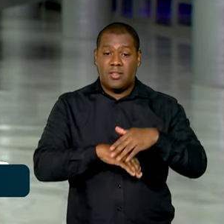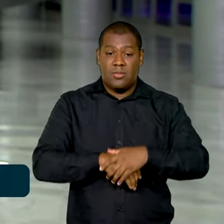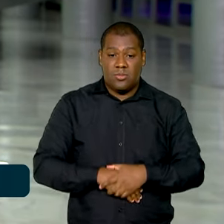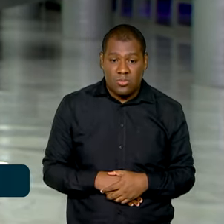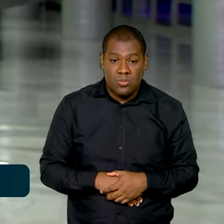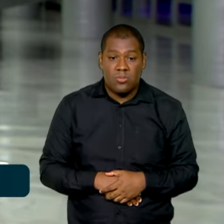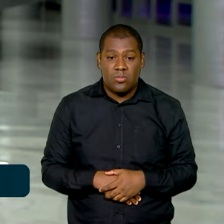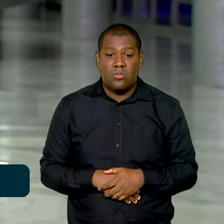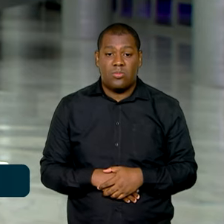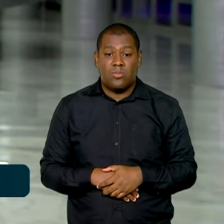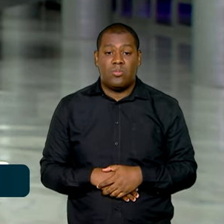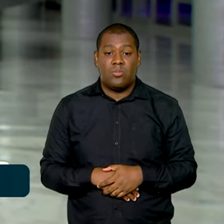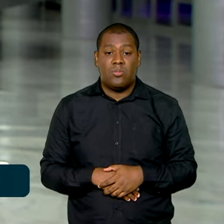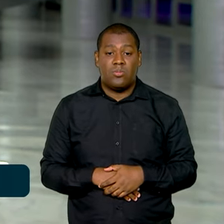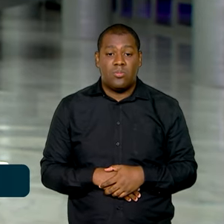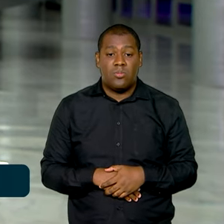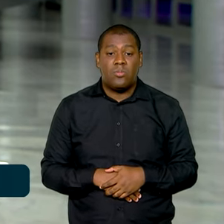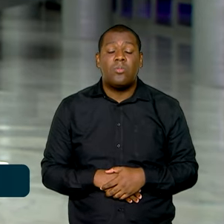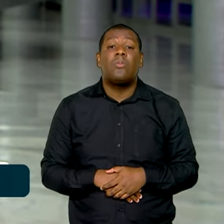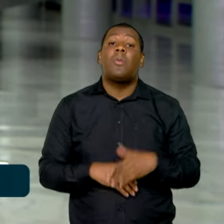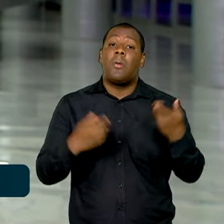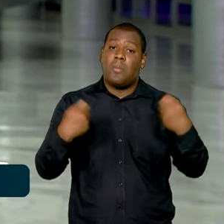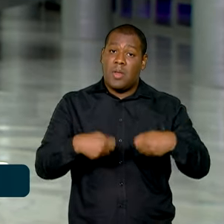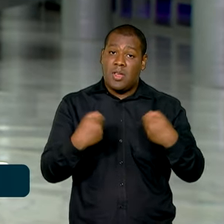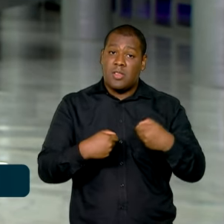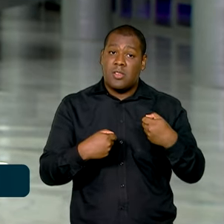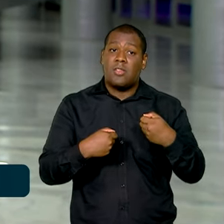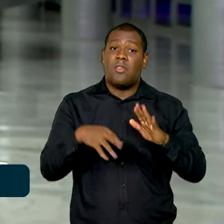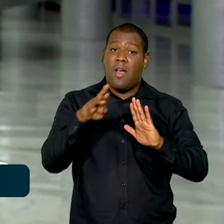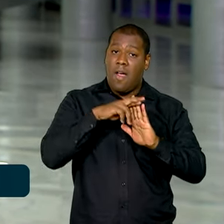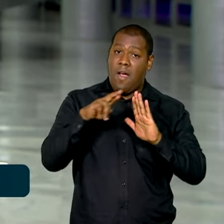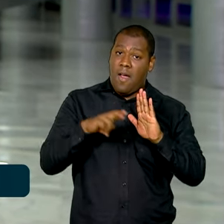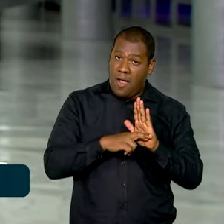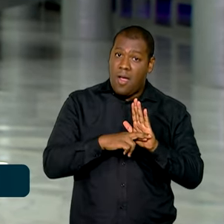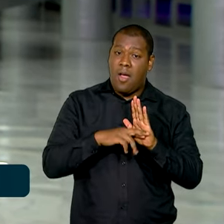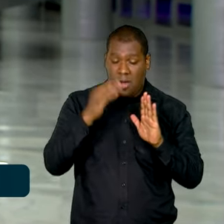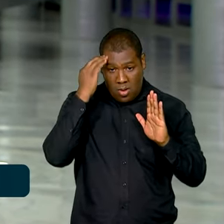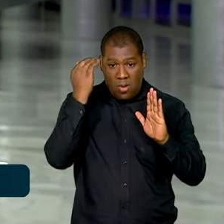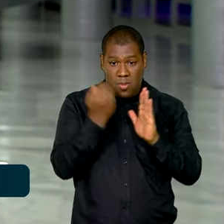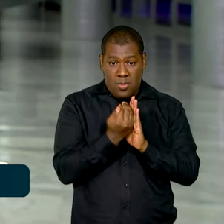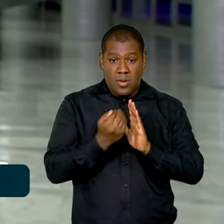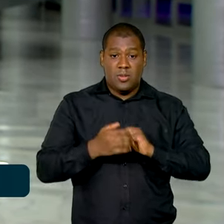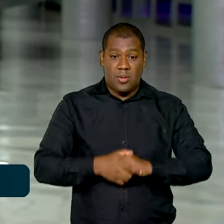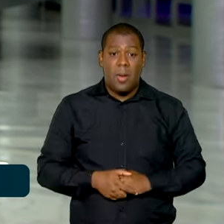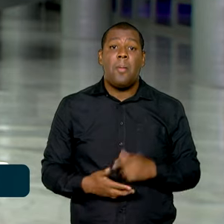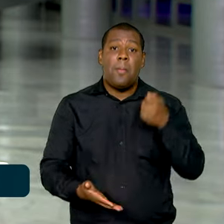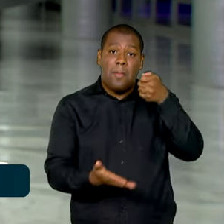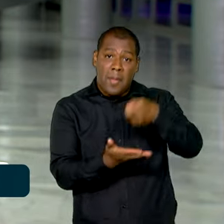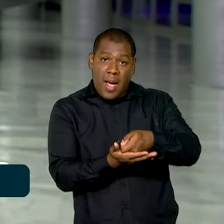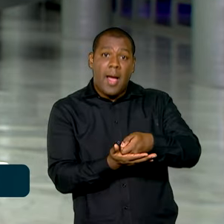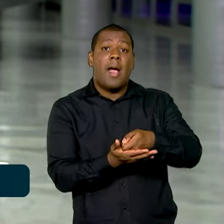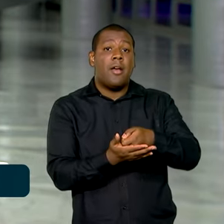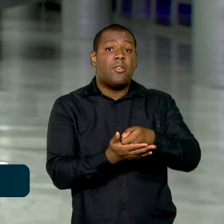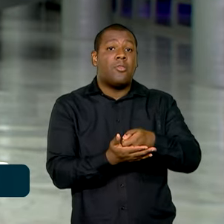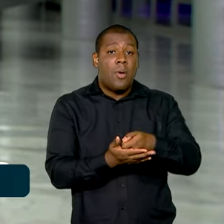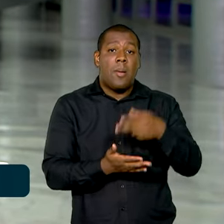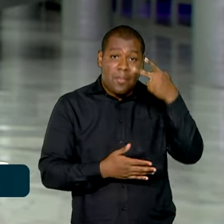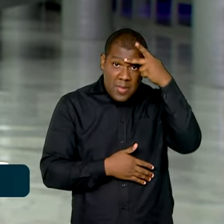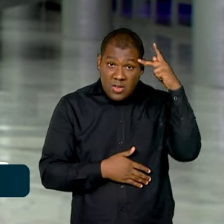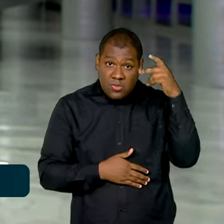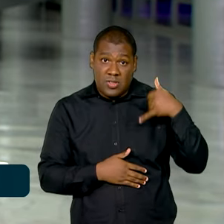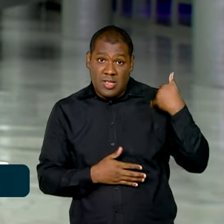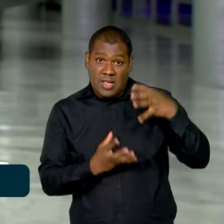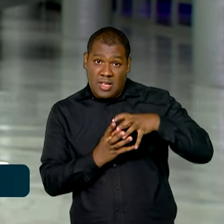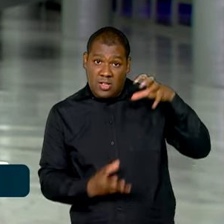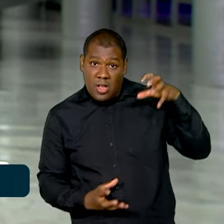restituição nos primeiros lotes, mas segue uma ordem de prioridades. O pagamento será liberado para pessoas idosas com idade igual ou